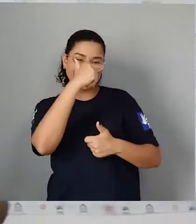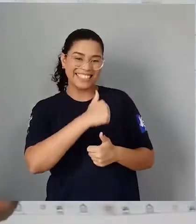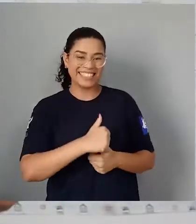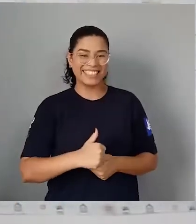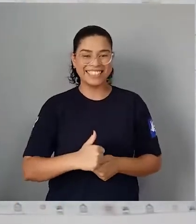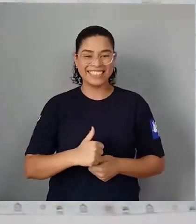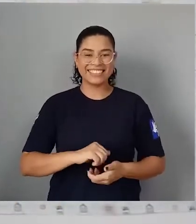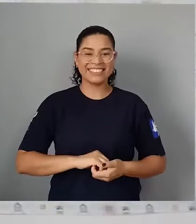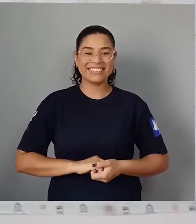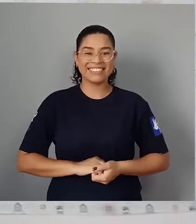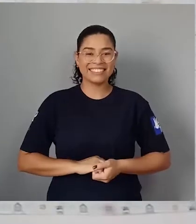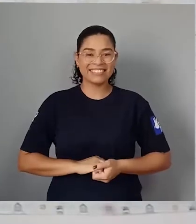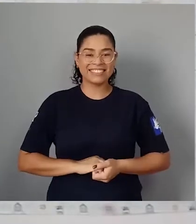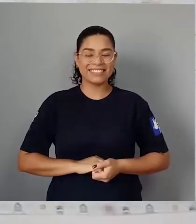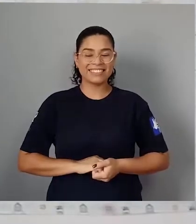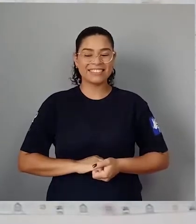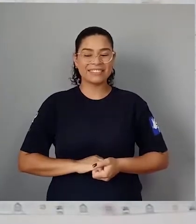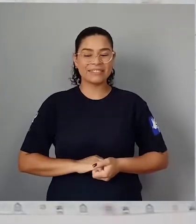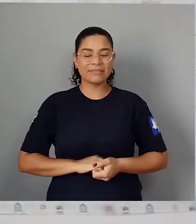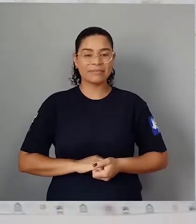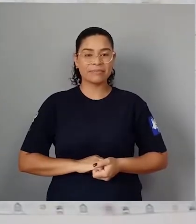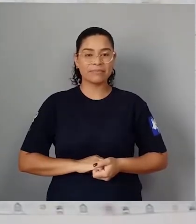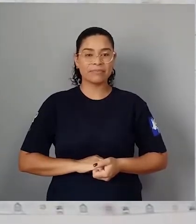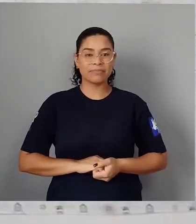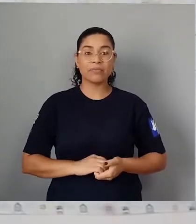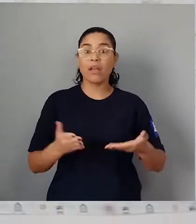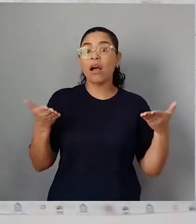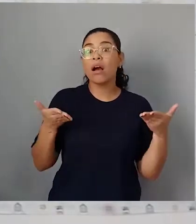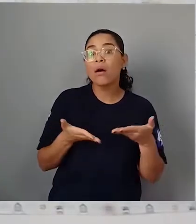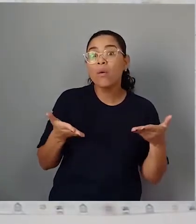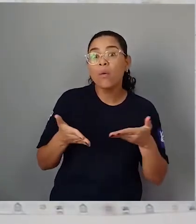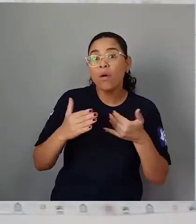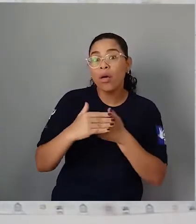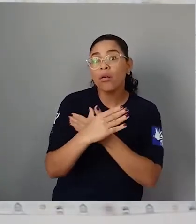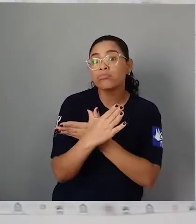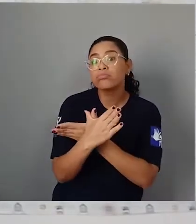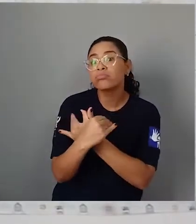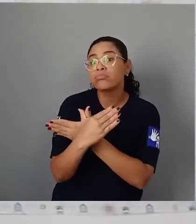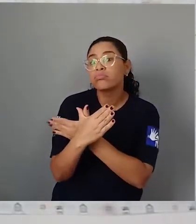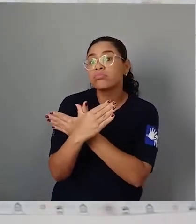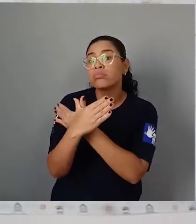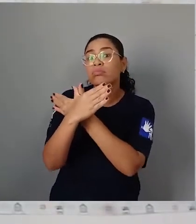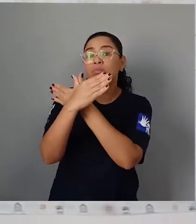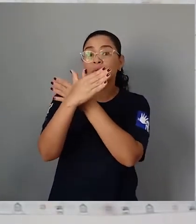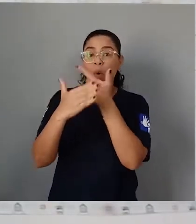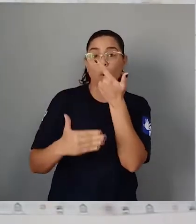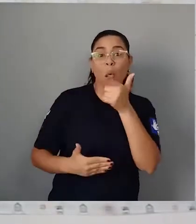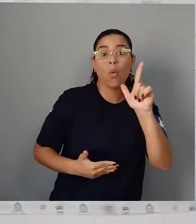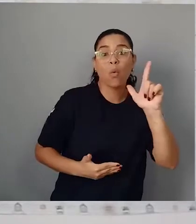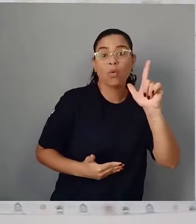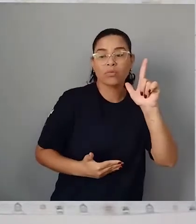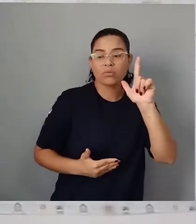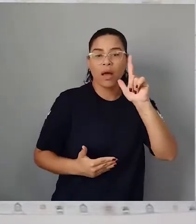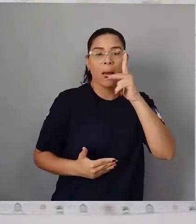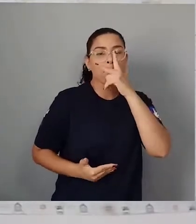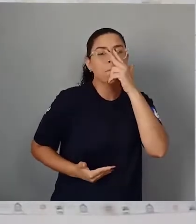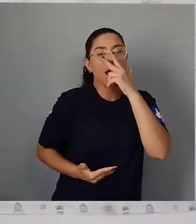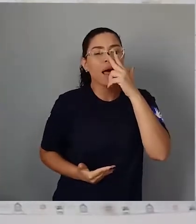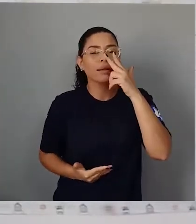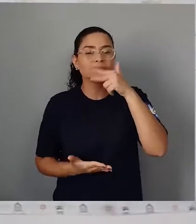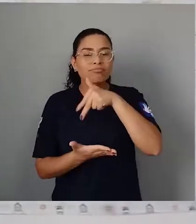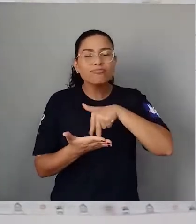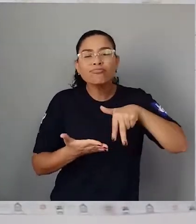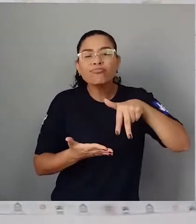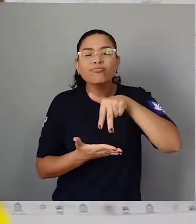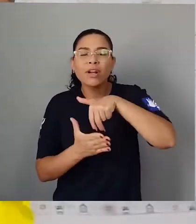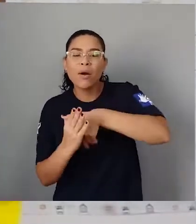A borboleta gema Dançou com muito orgulho O seu amarelado